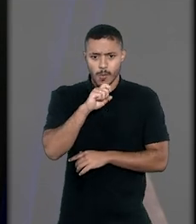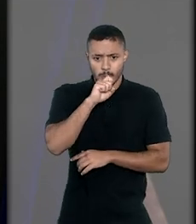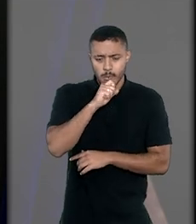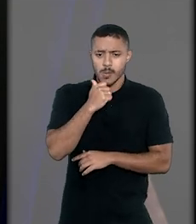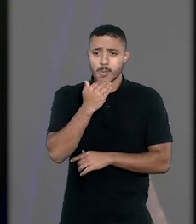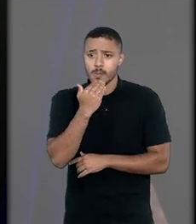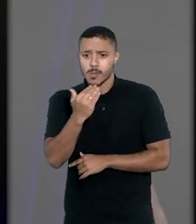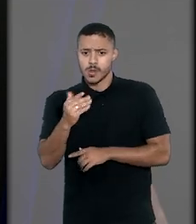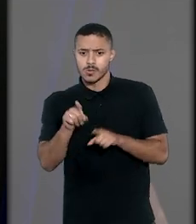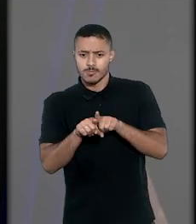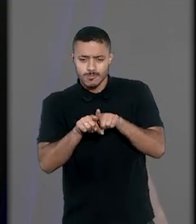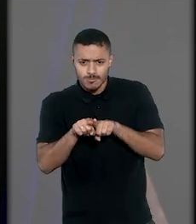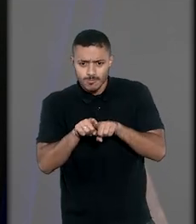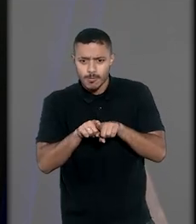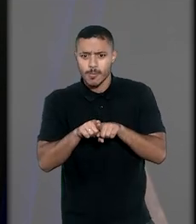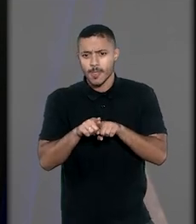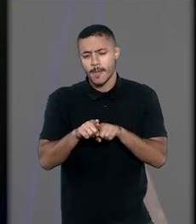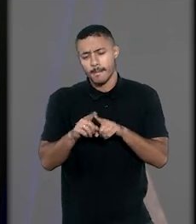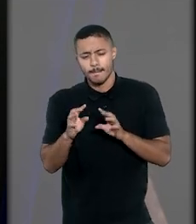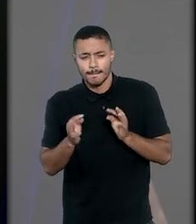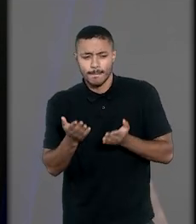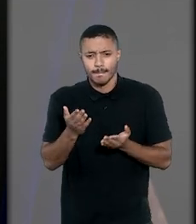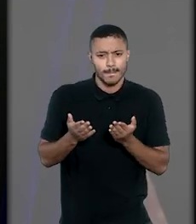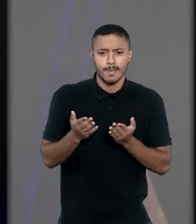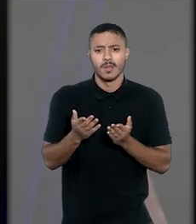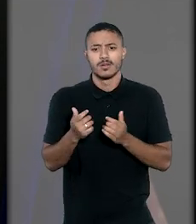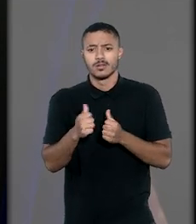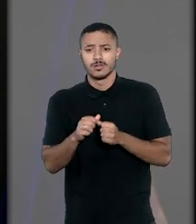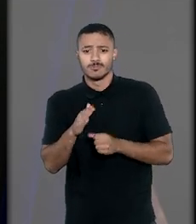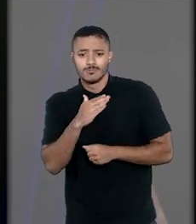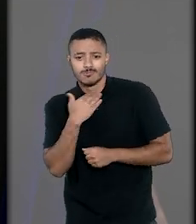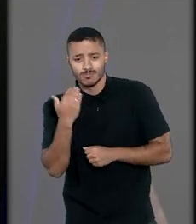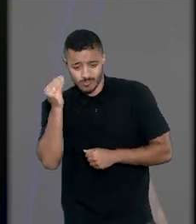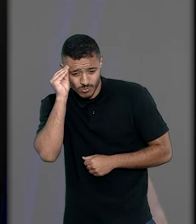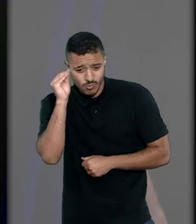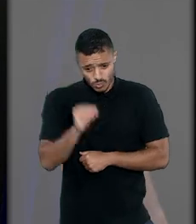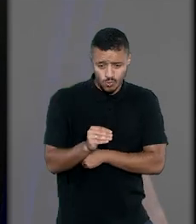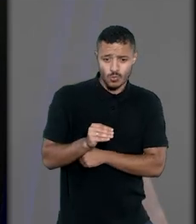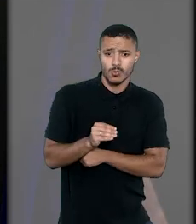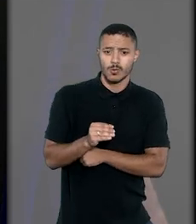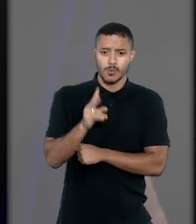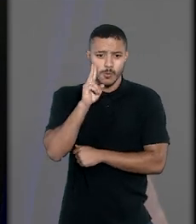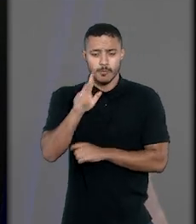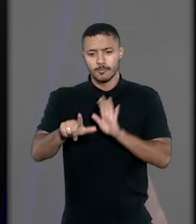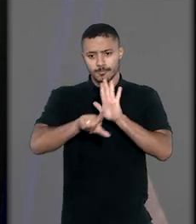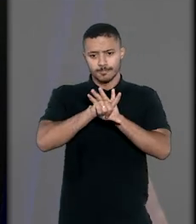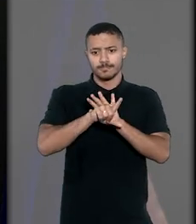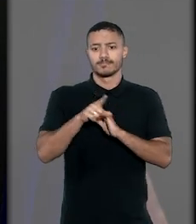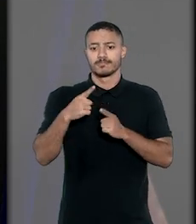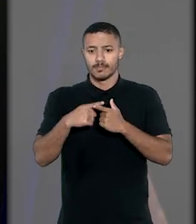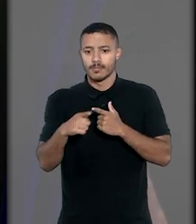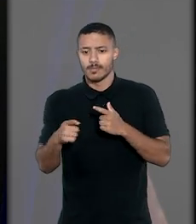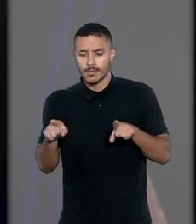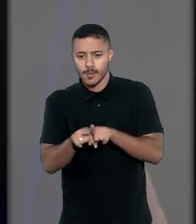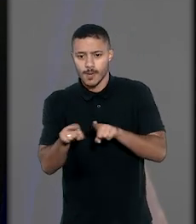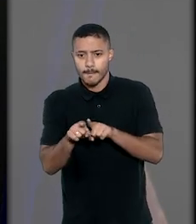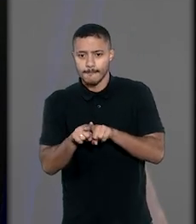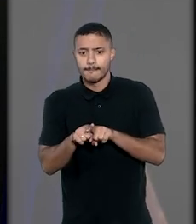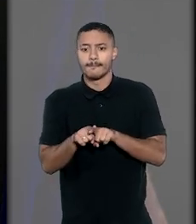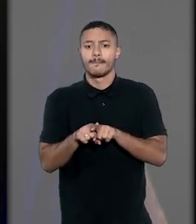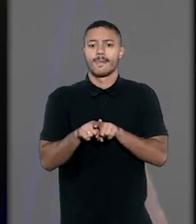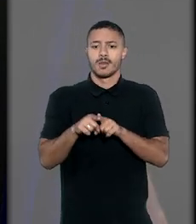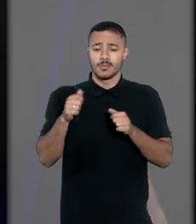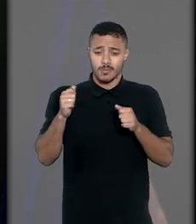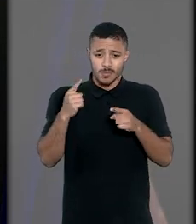pais a pedido de seus irmãos, ainda que tecnicamente não se tratasse de homicídio doloso como prevê a lei, mas de ato